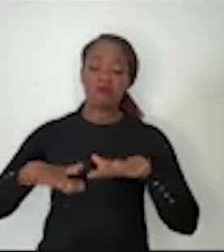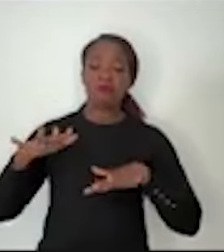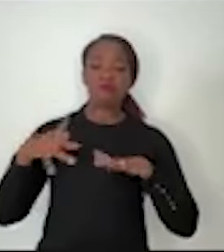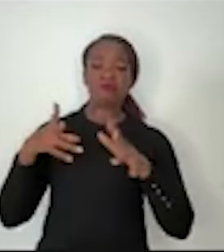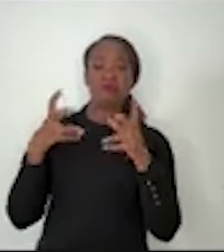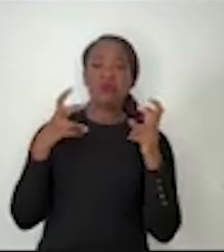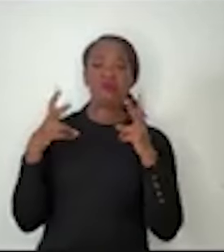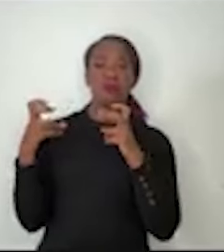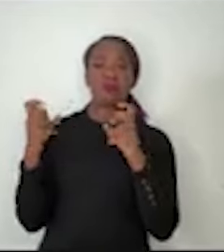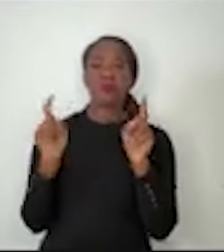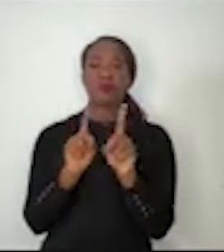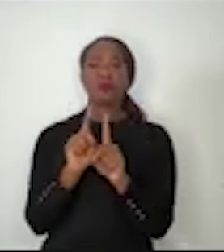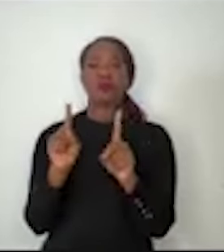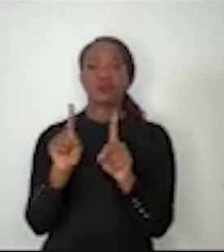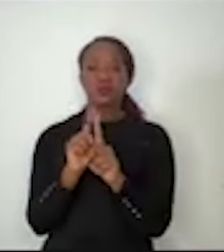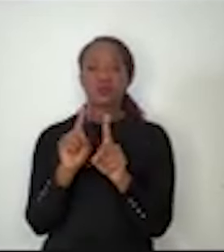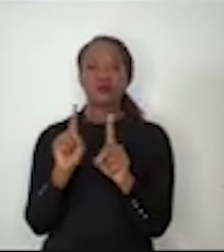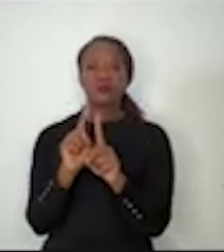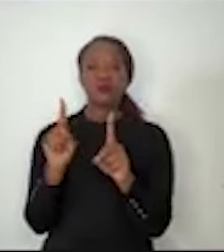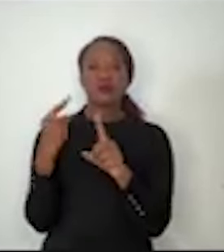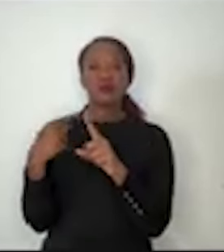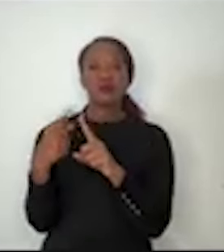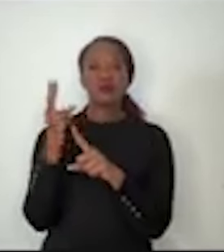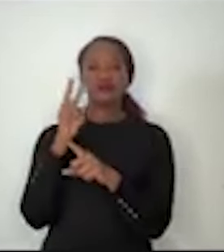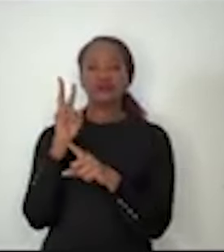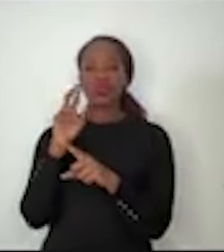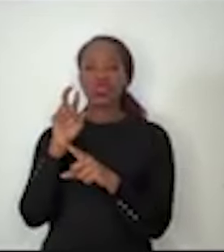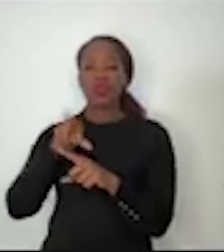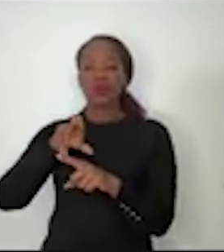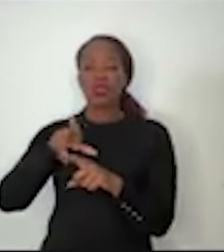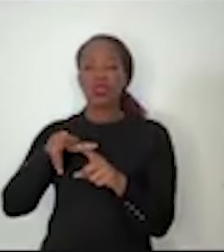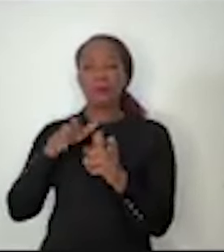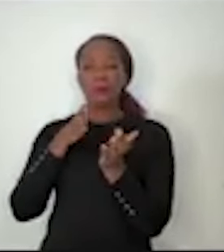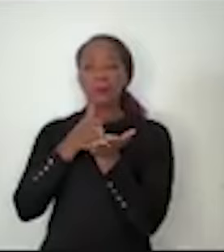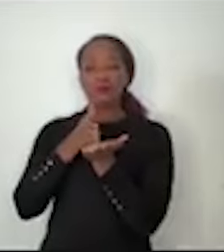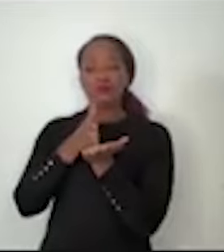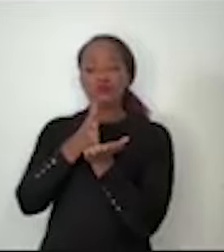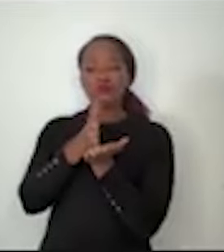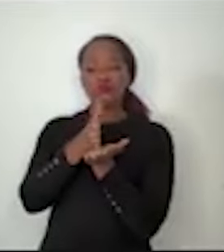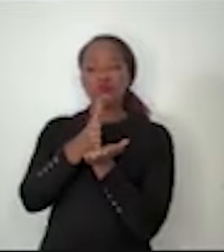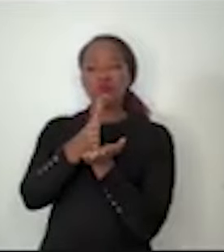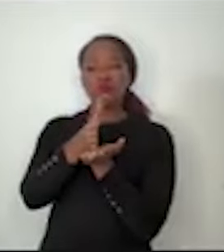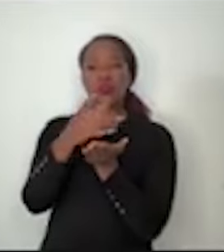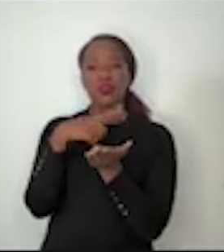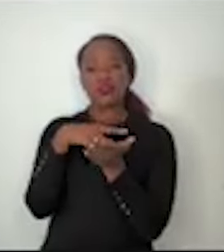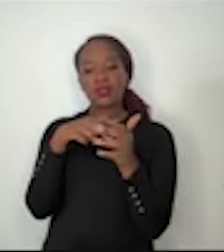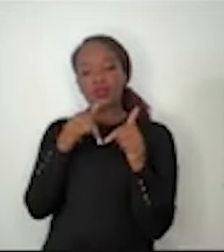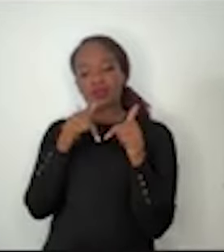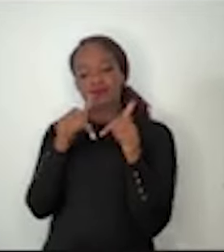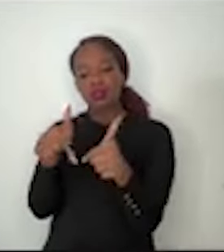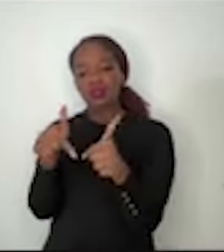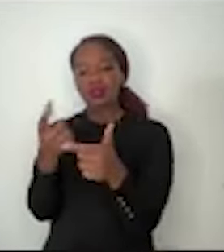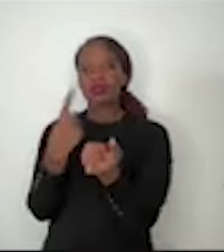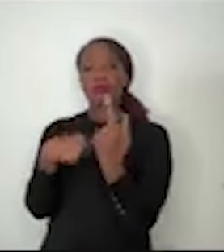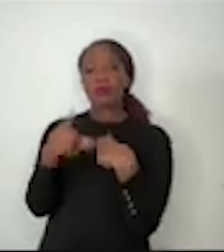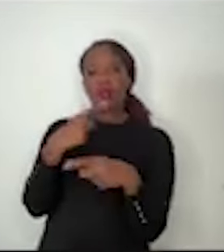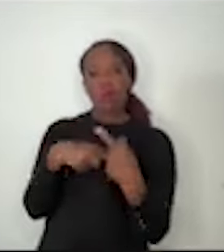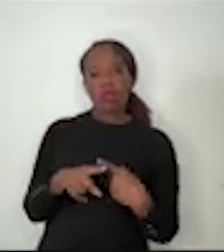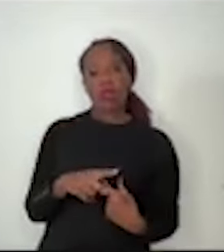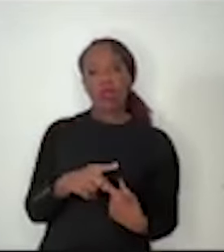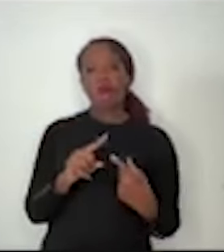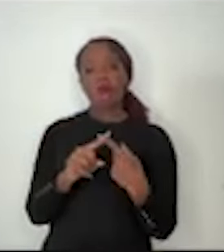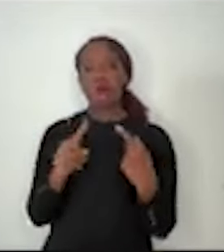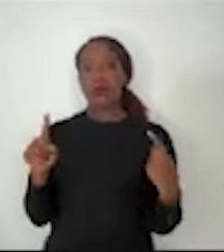superfície porque a história não é linear ela é feita de avanços e recuos mas mesmo quando a gente não